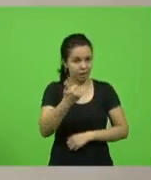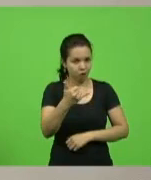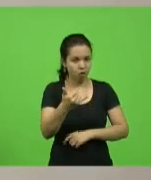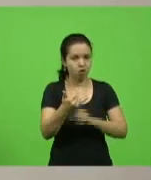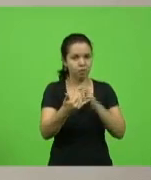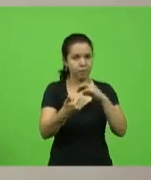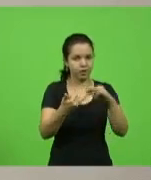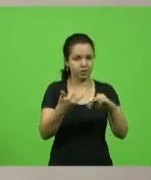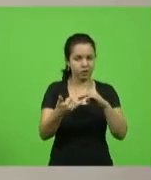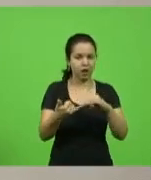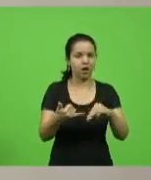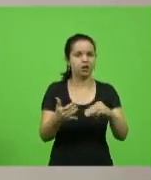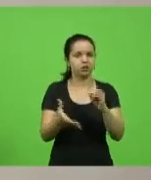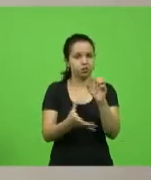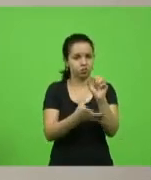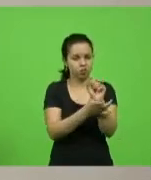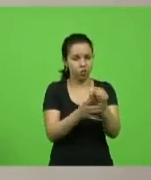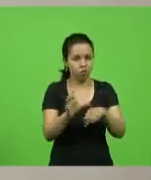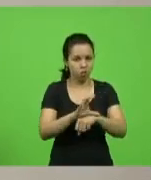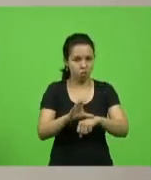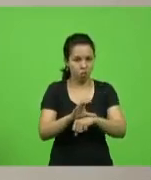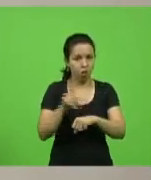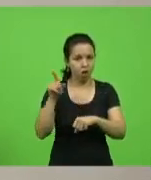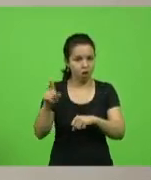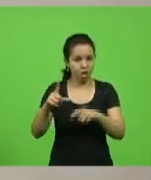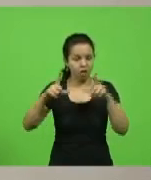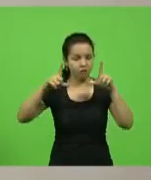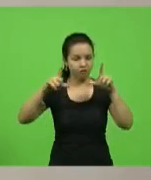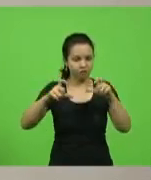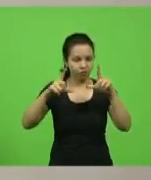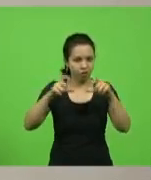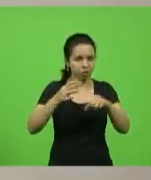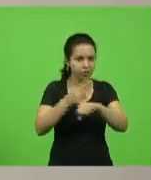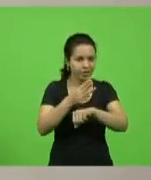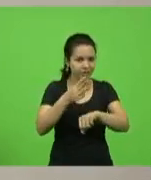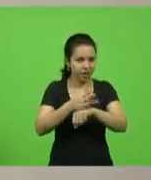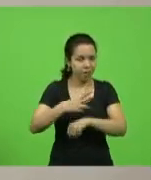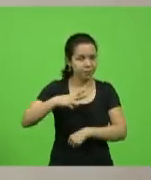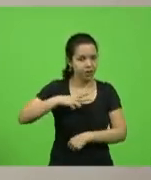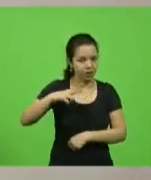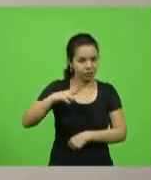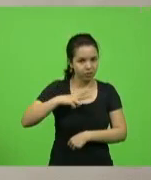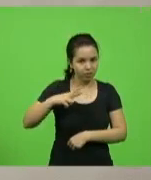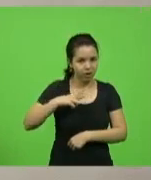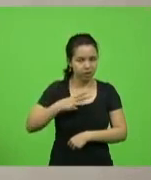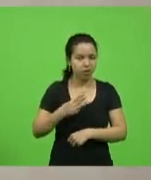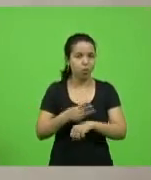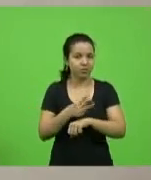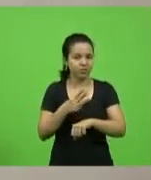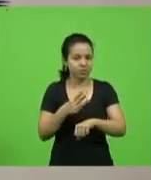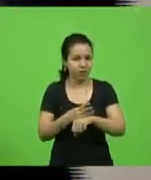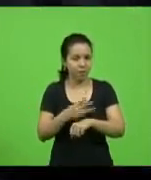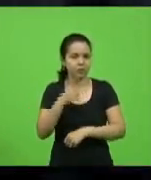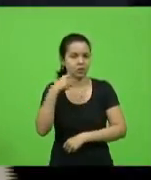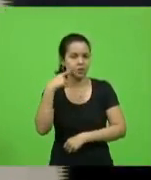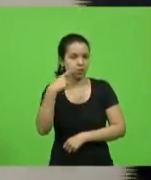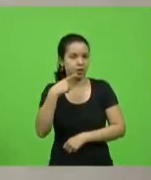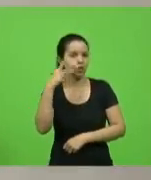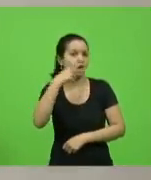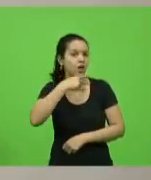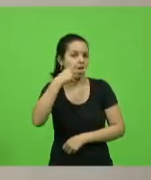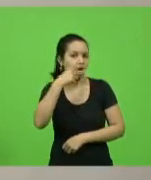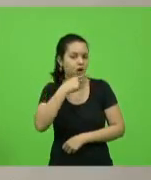Constituição, capturou fotos e mensagens privadas de WhatsApp trocados entre o deputado Kennedy Nunes e seus